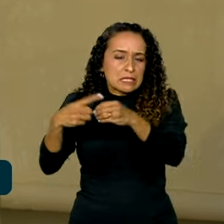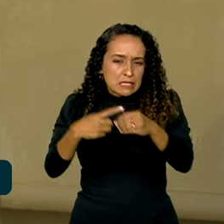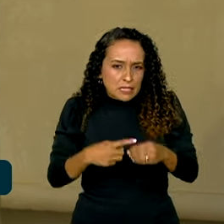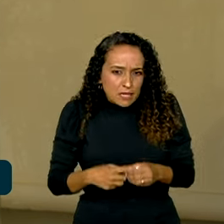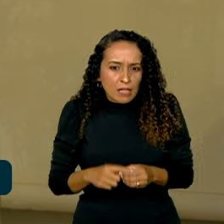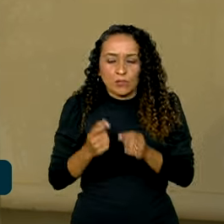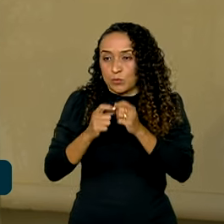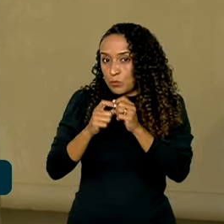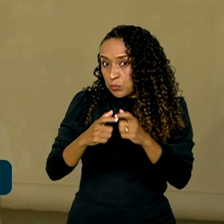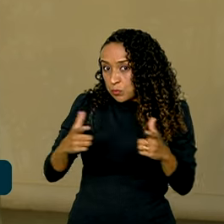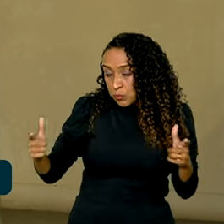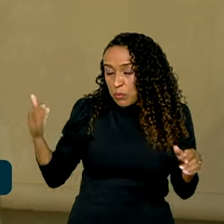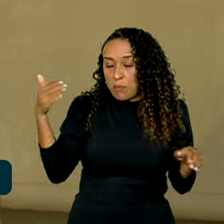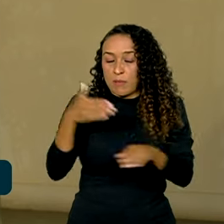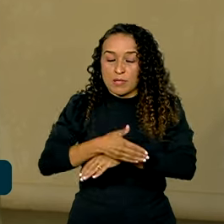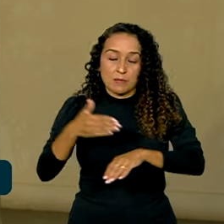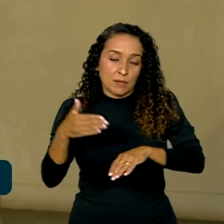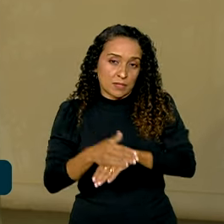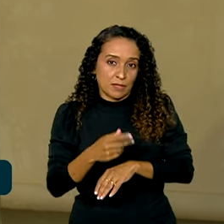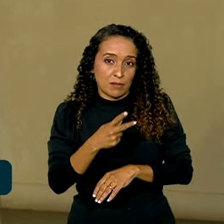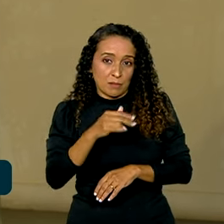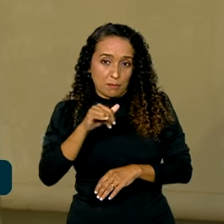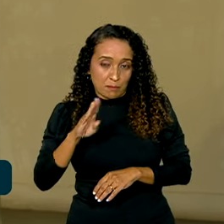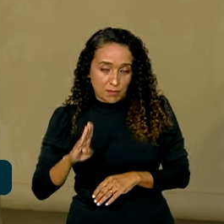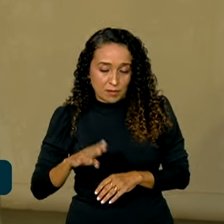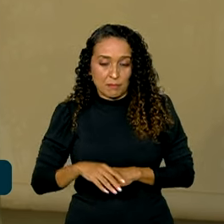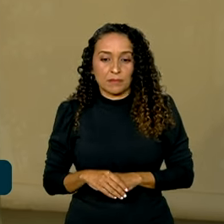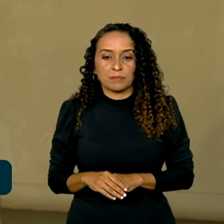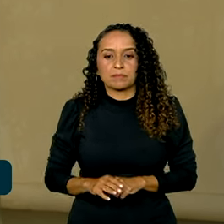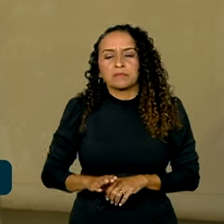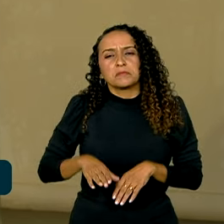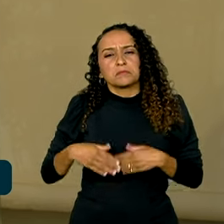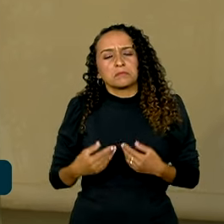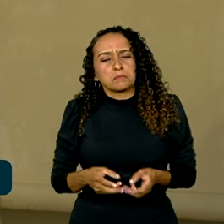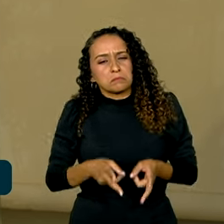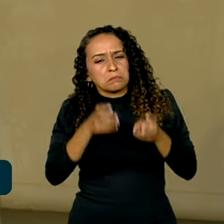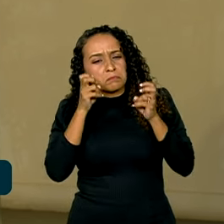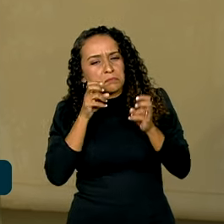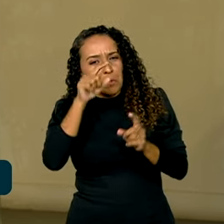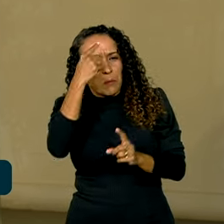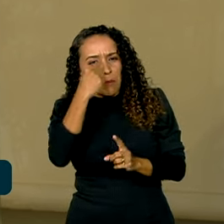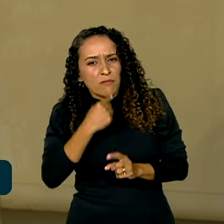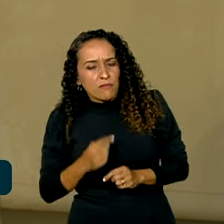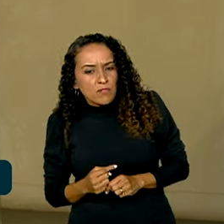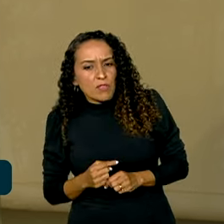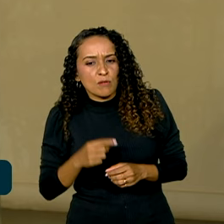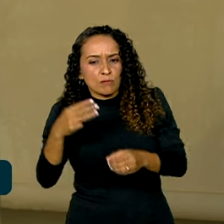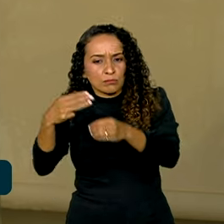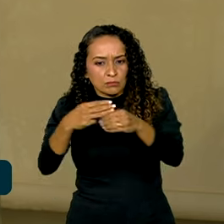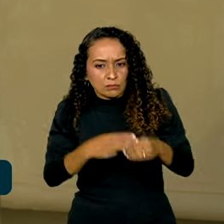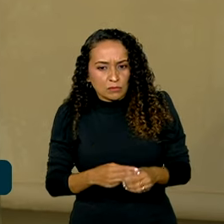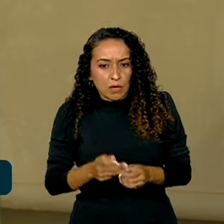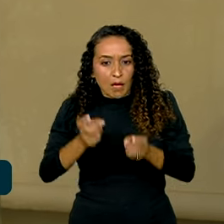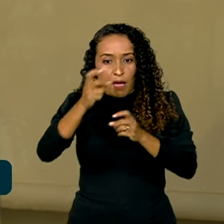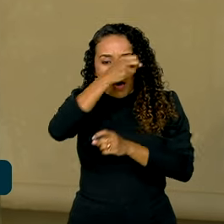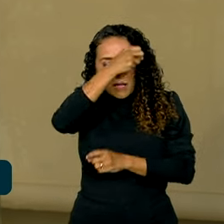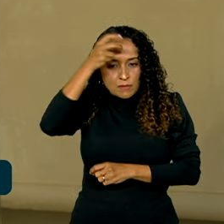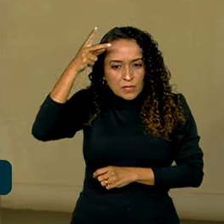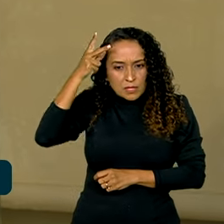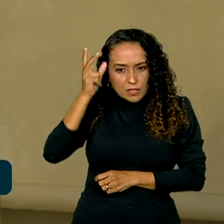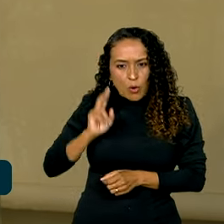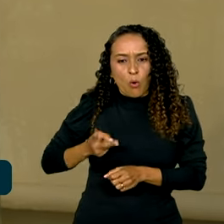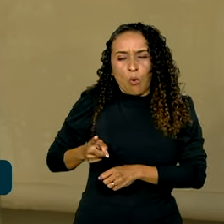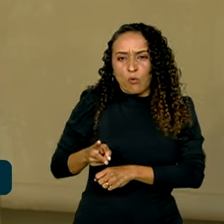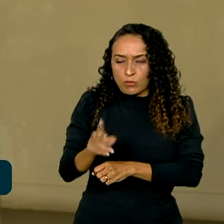tiveram um aumento de participação do PIB. Quando a gente olha o perfil dos municípios, a administração pública continua